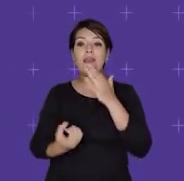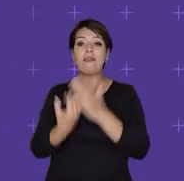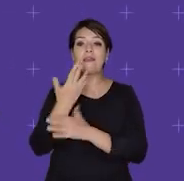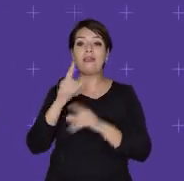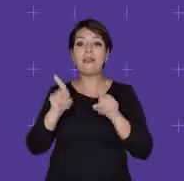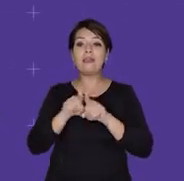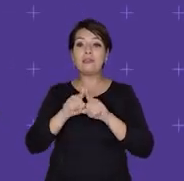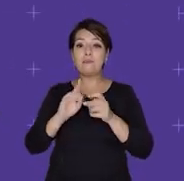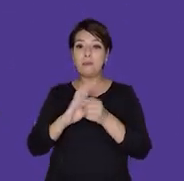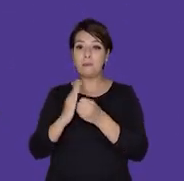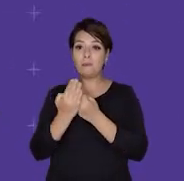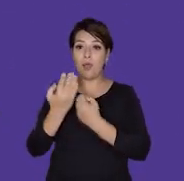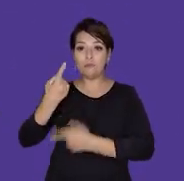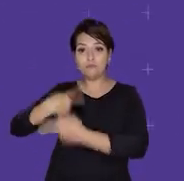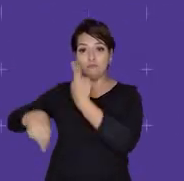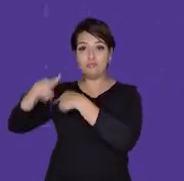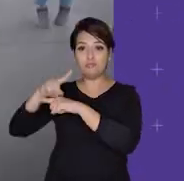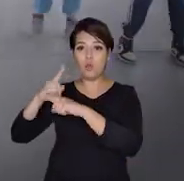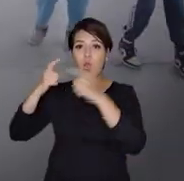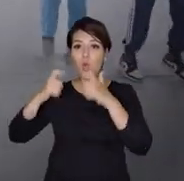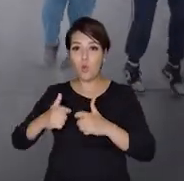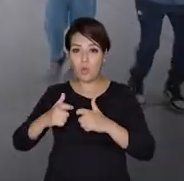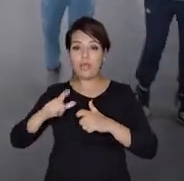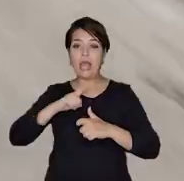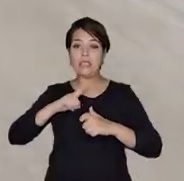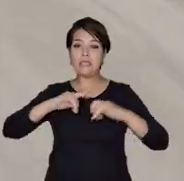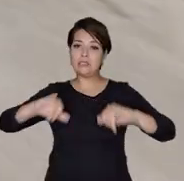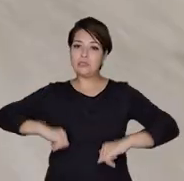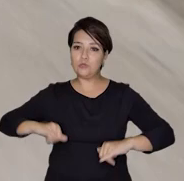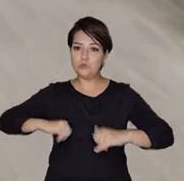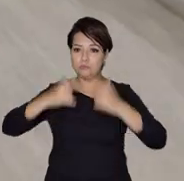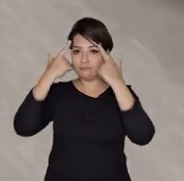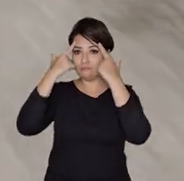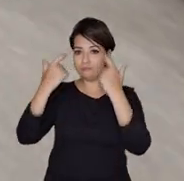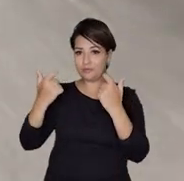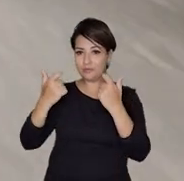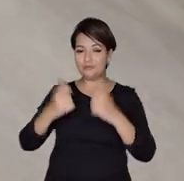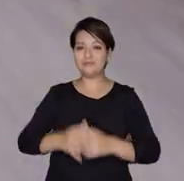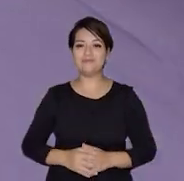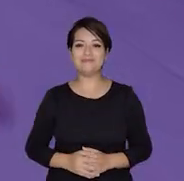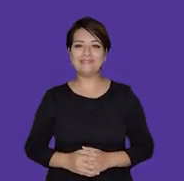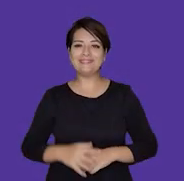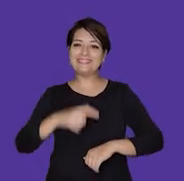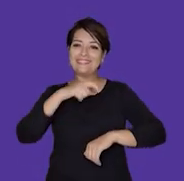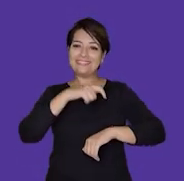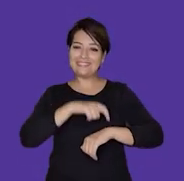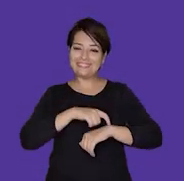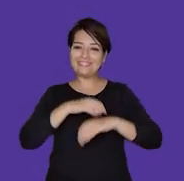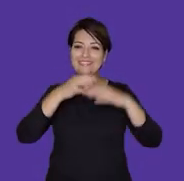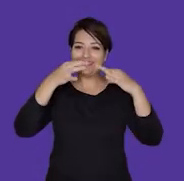o bairro Prosperidade nas áreas que mais sofrem com a violência. Sua hora vai chegar.